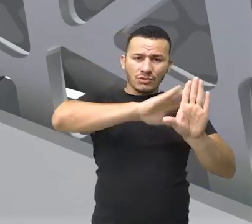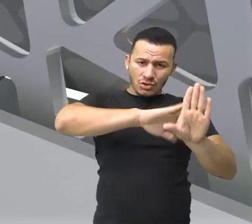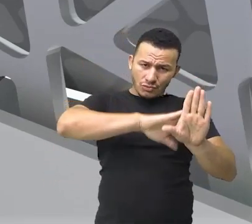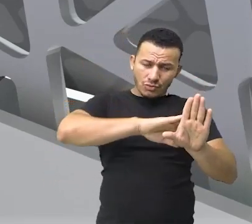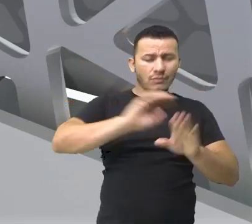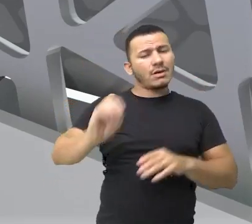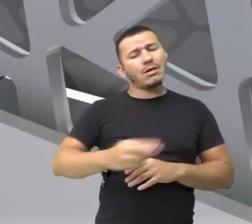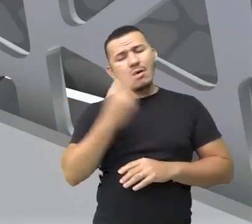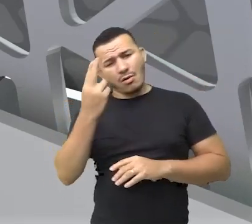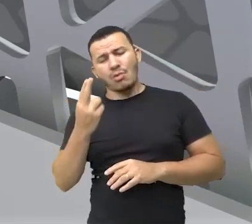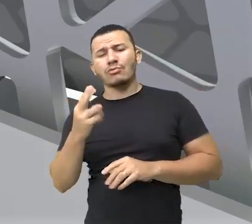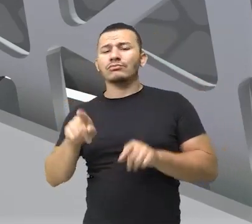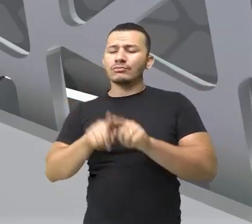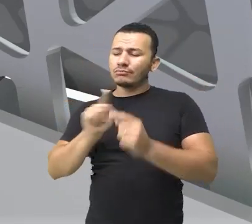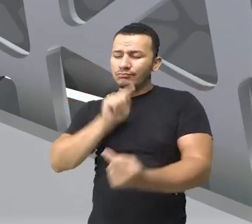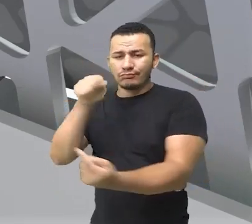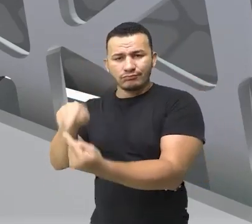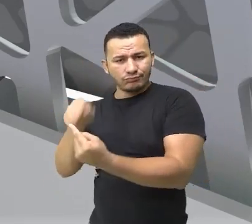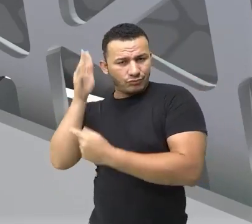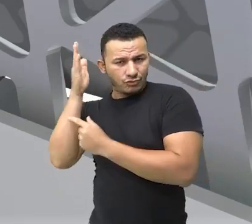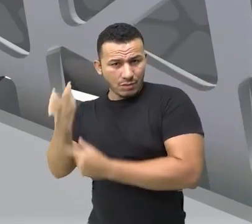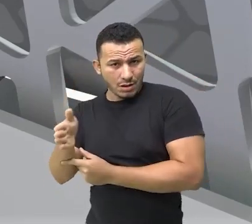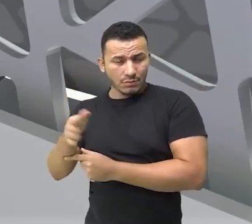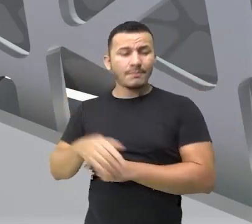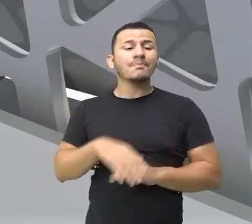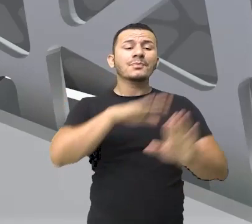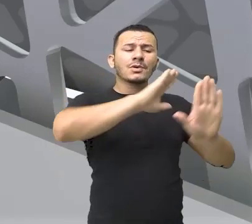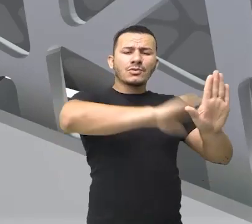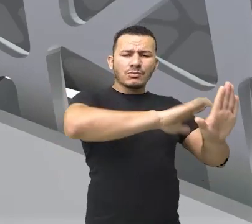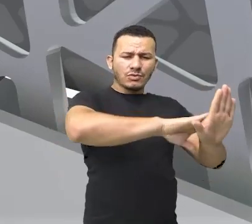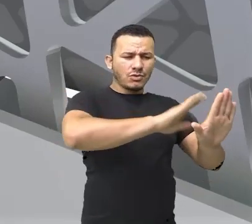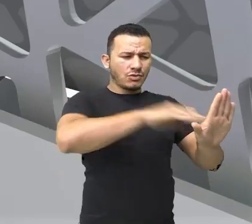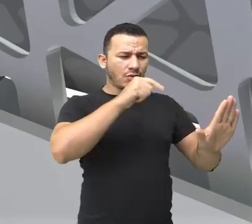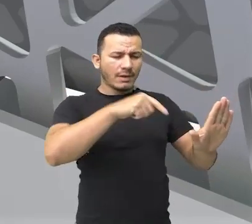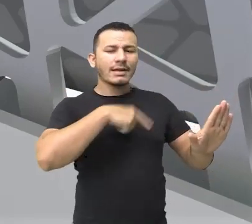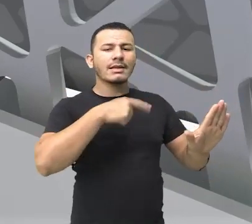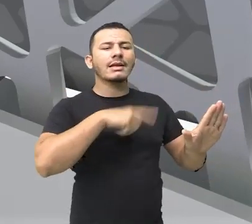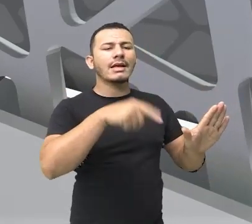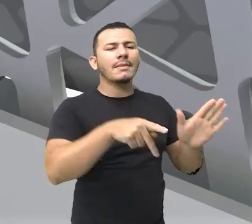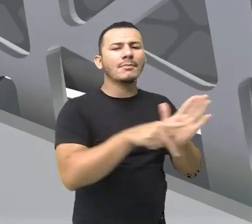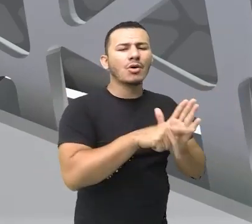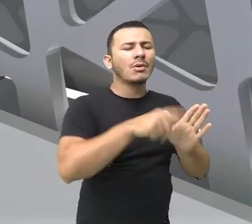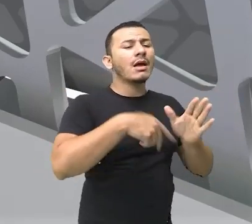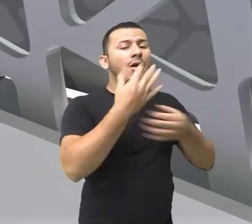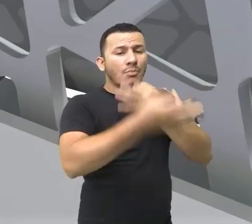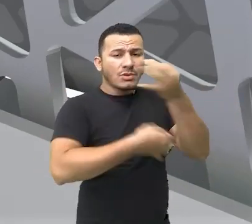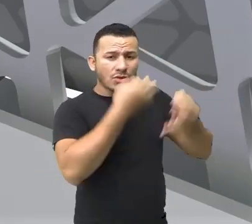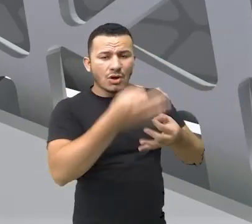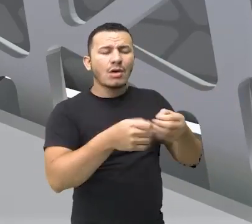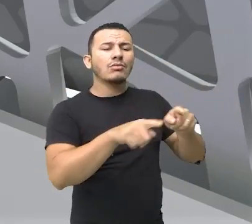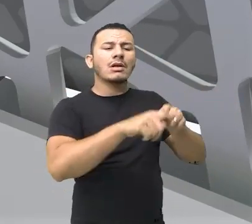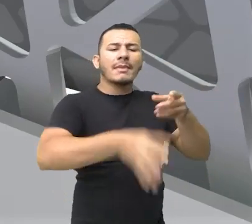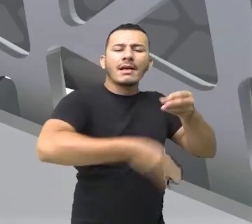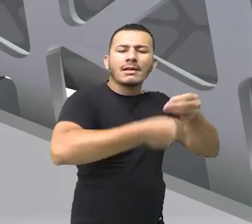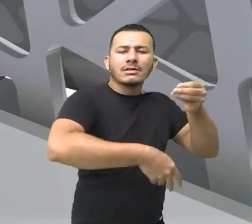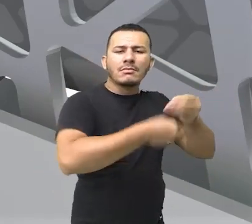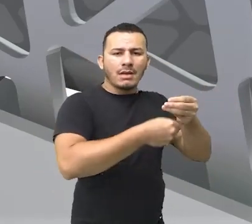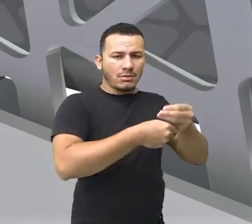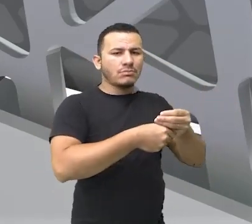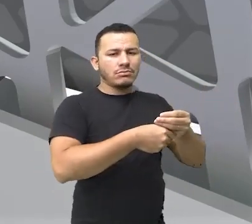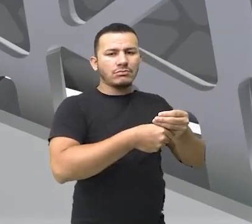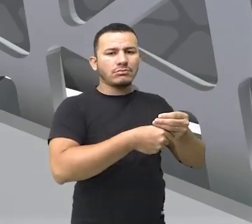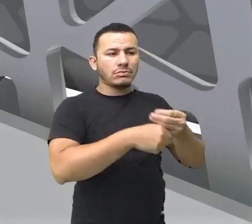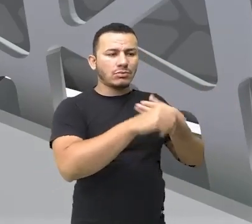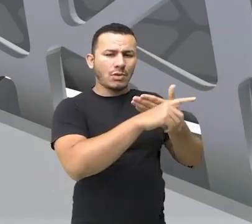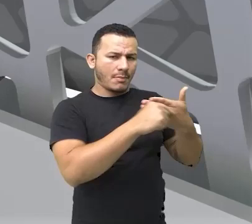e também de maneira objetiva. De maneira subjetiva, você tem no texto as impressões da pessoa que está fazendo a descrição.